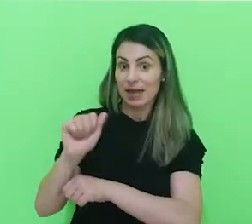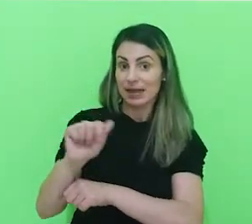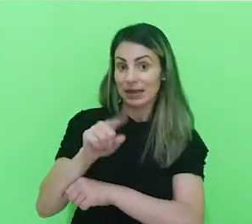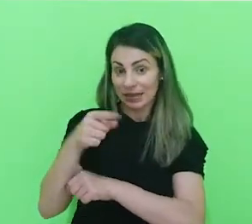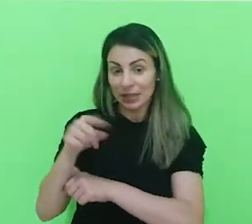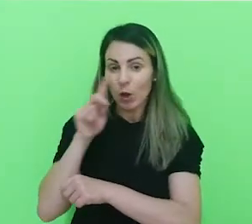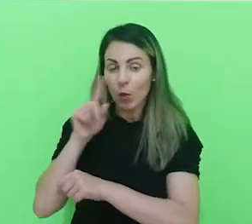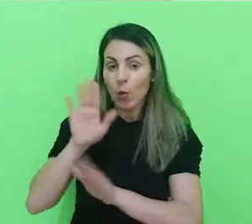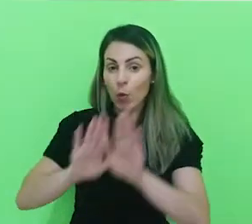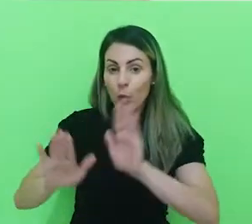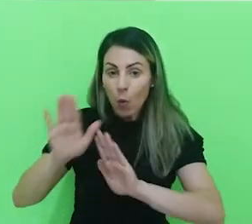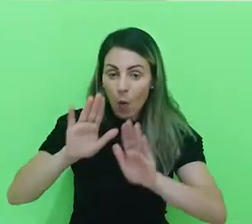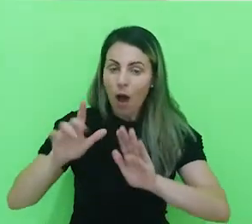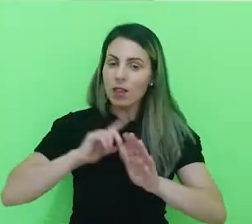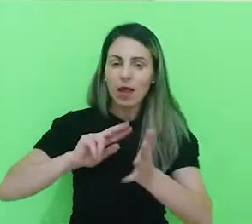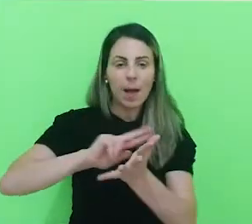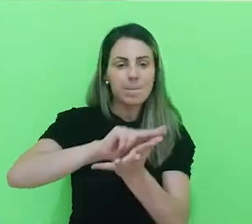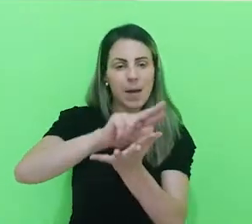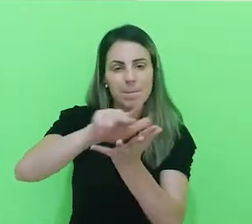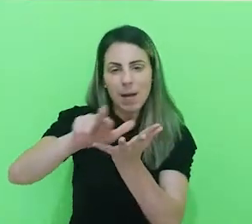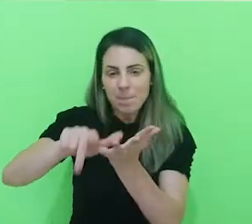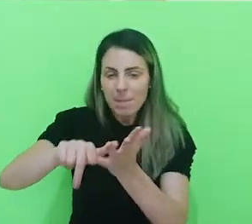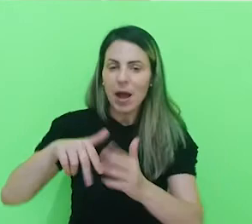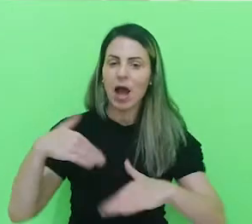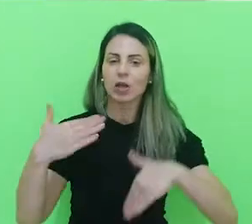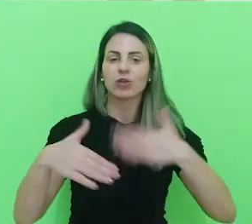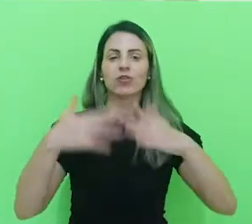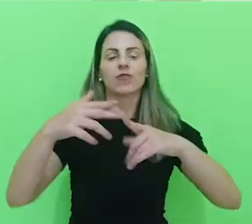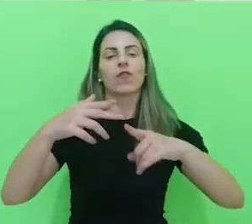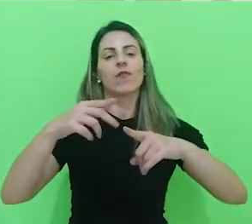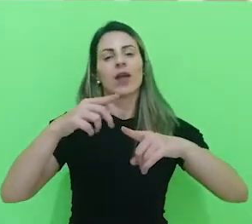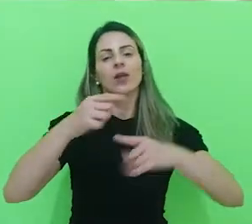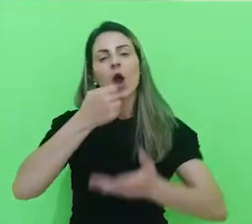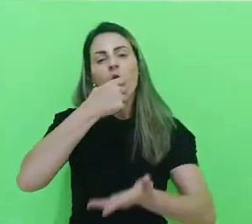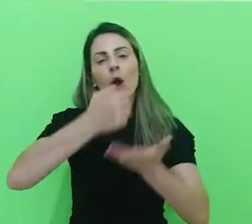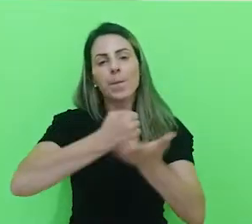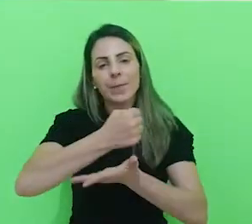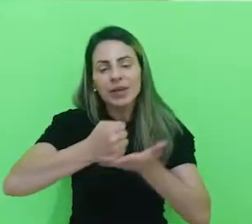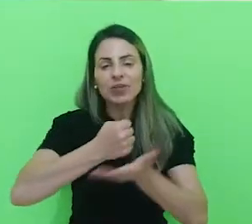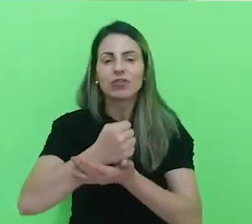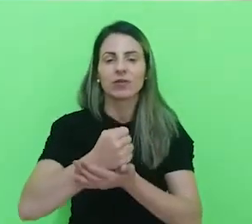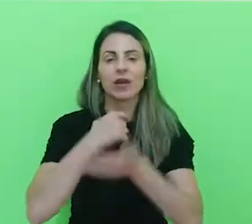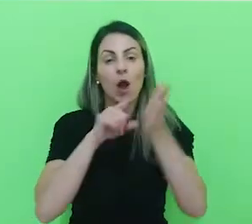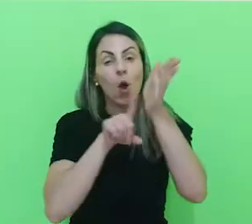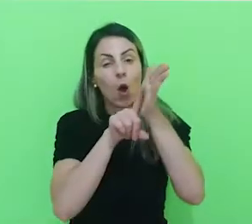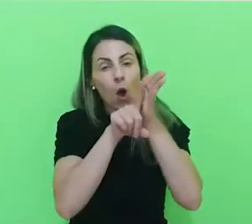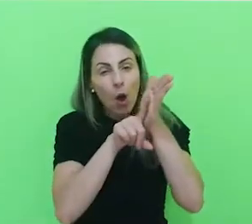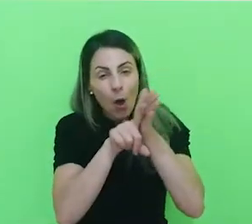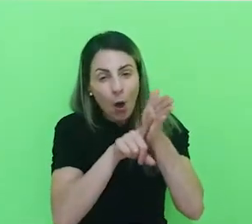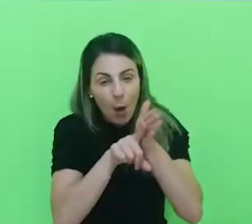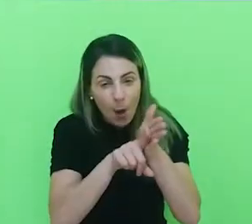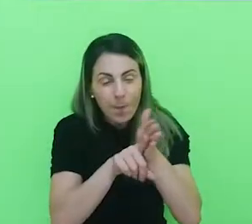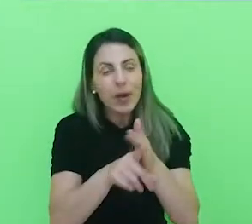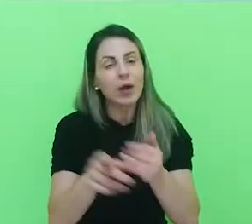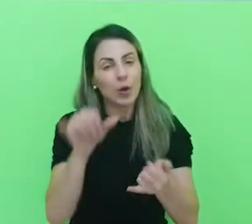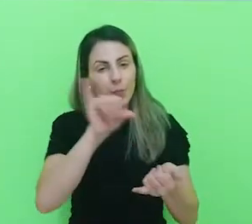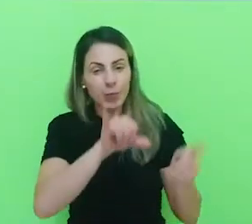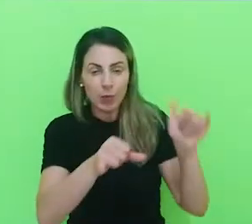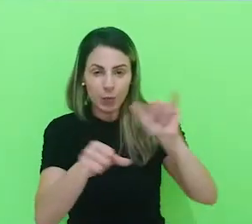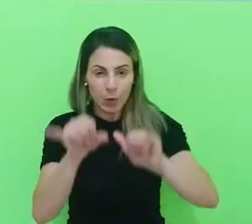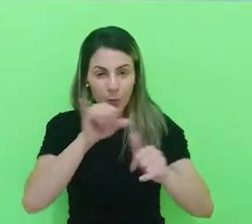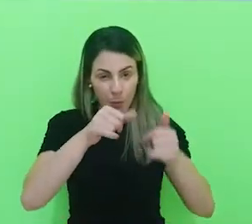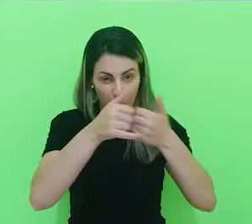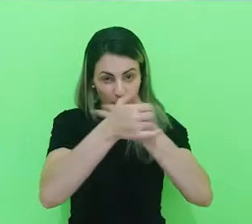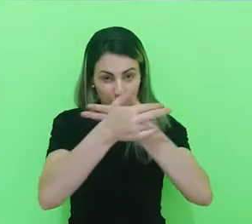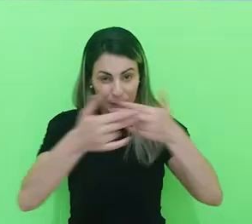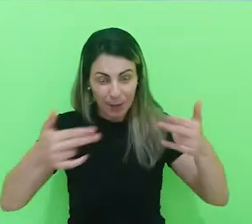atua em toda a cadeia de desenvolvimento de medicamentos. Desde a pesquisa da substância ativa isolada